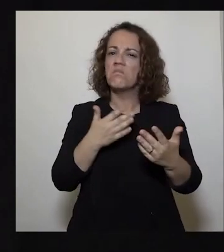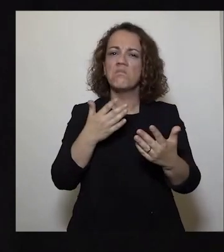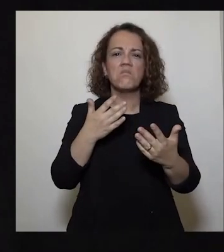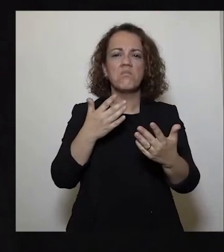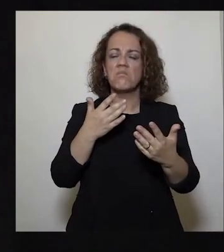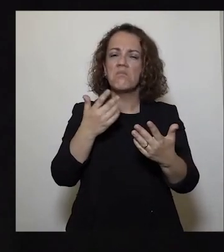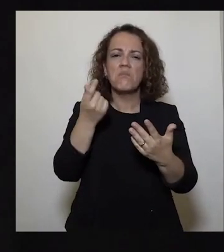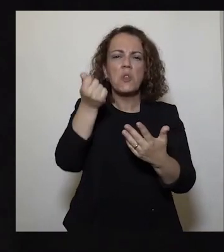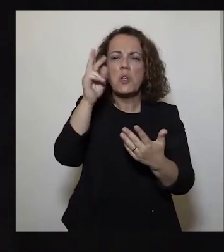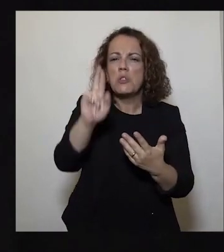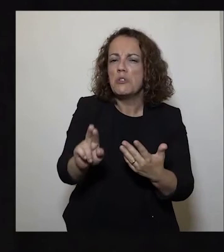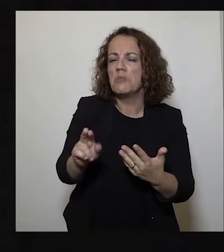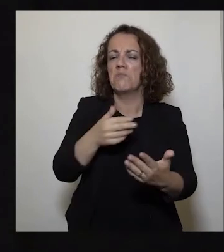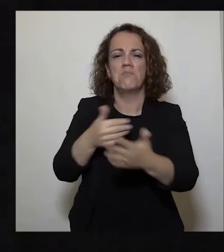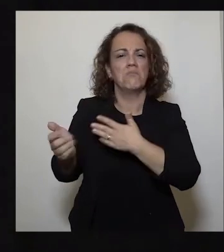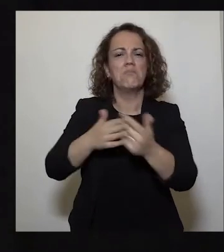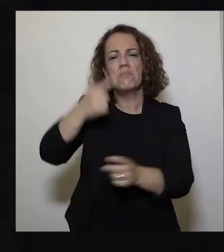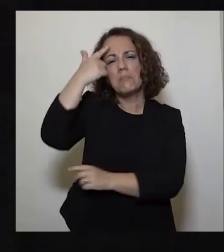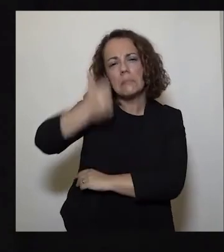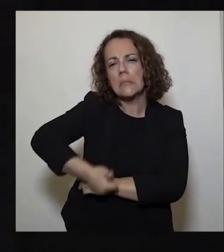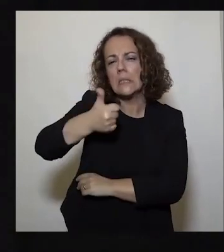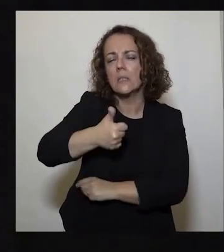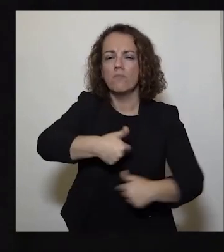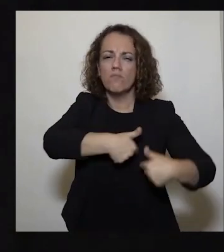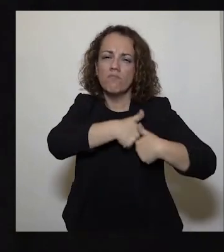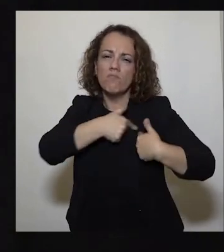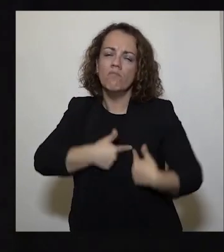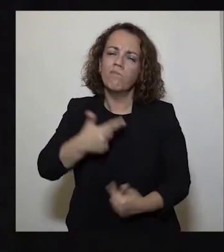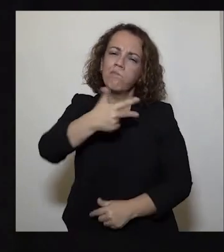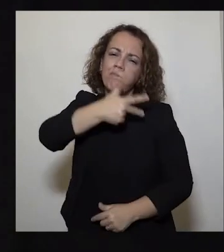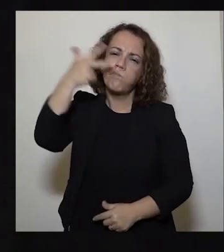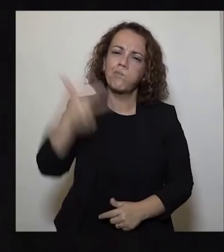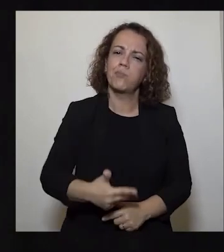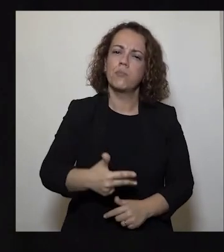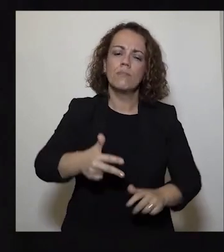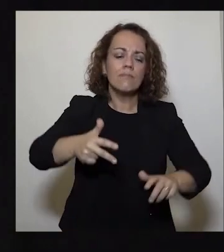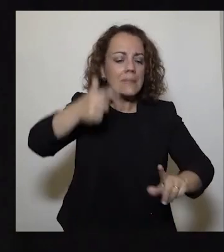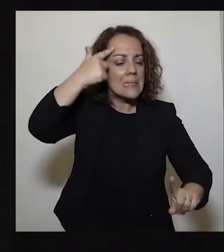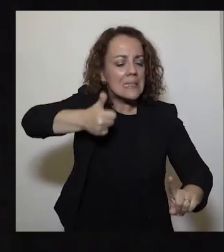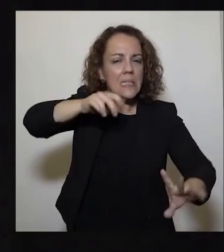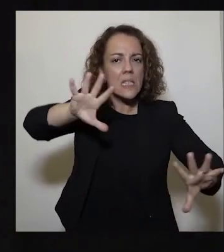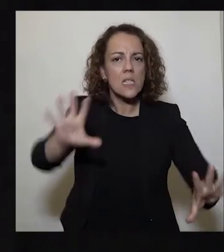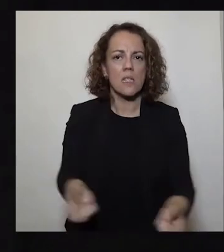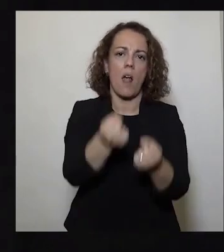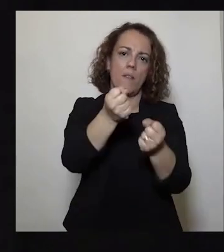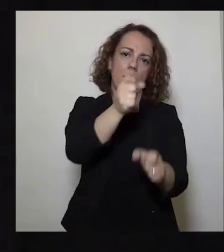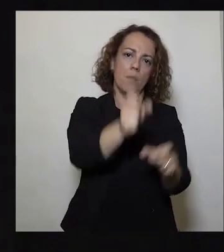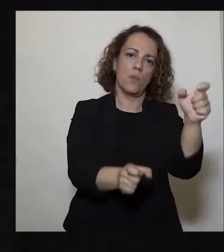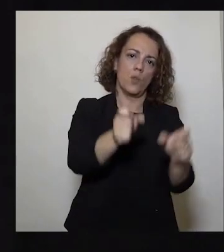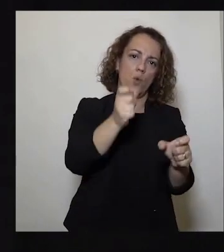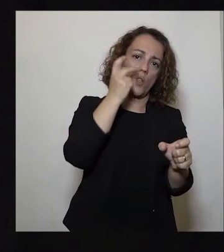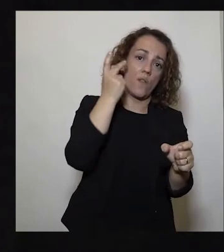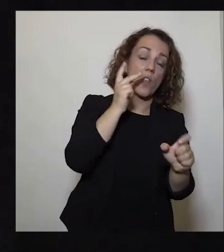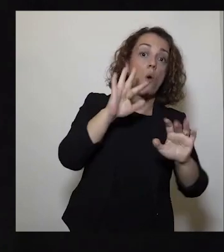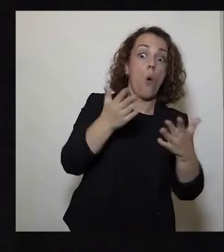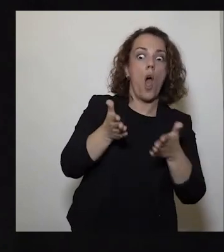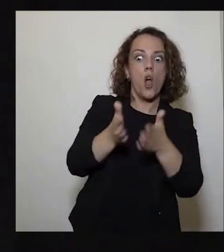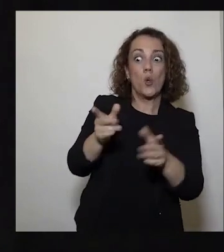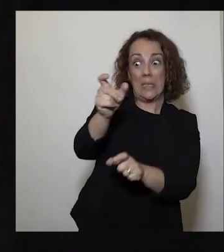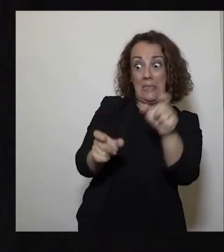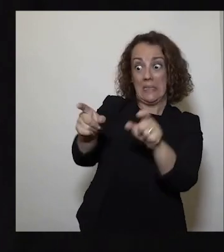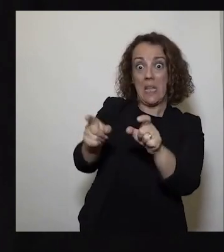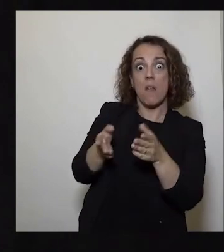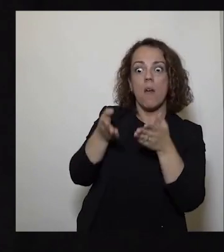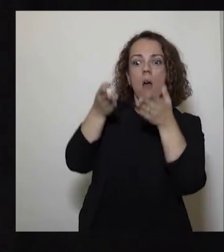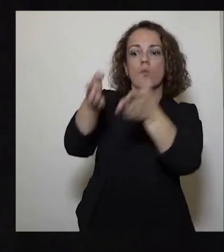dedicar tudo, mas mesmo tudo, a salvar vidas ou ajudar os que as salvam e a garantir